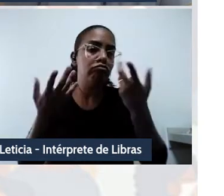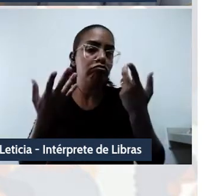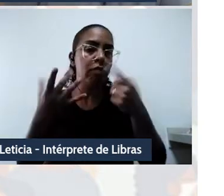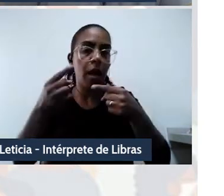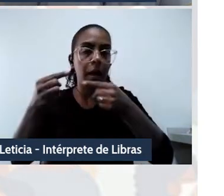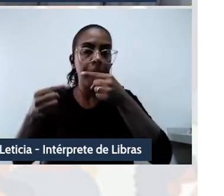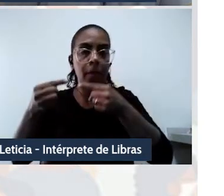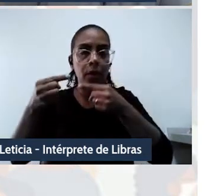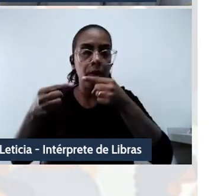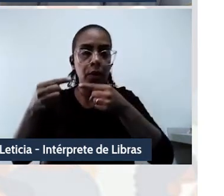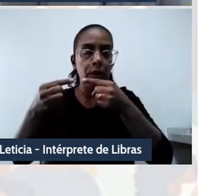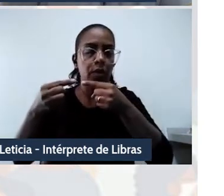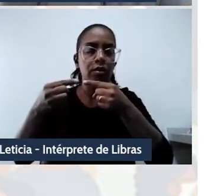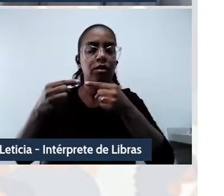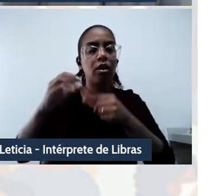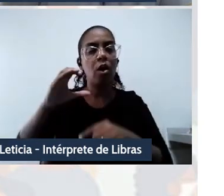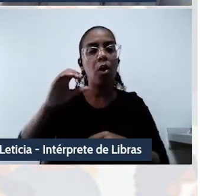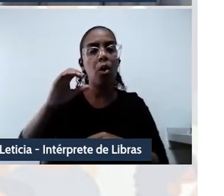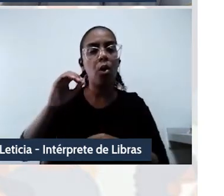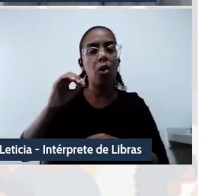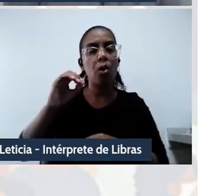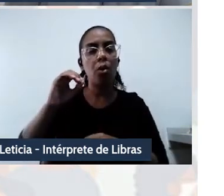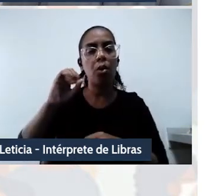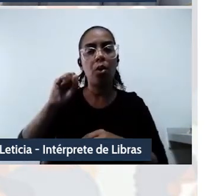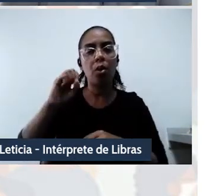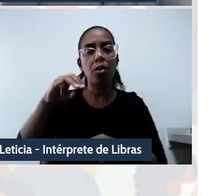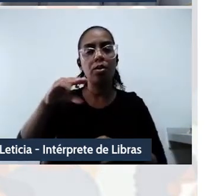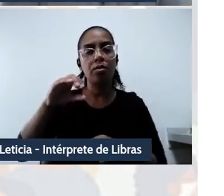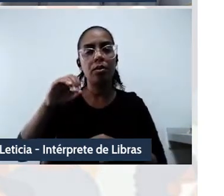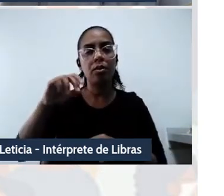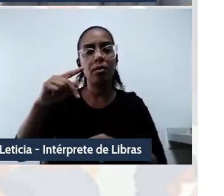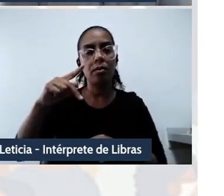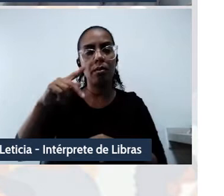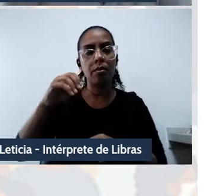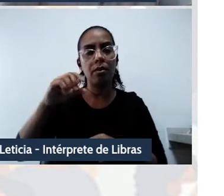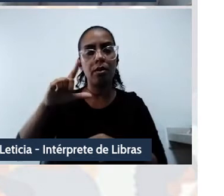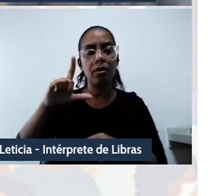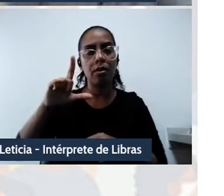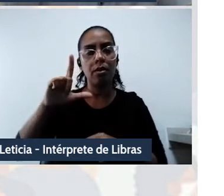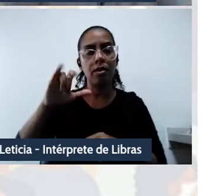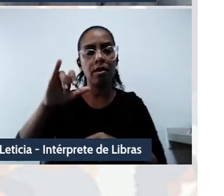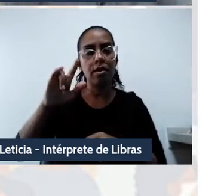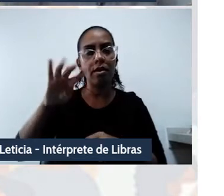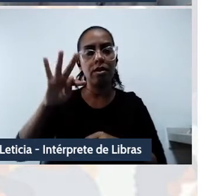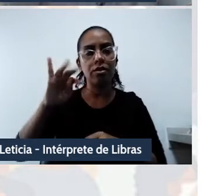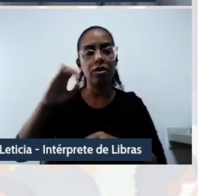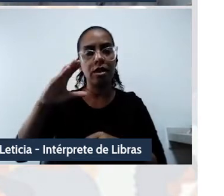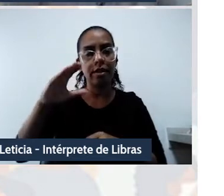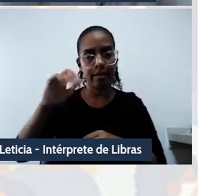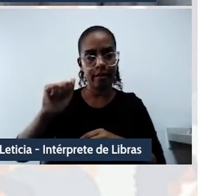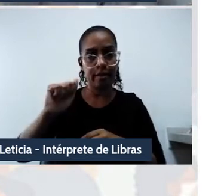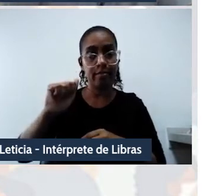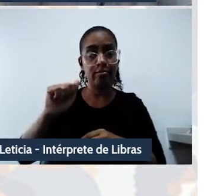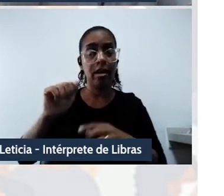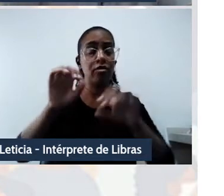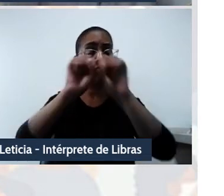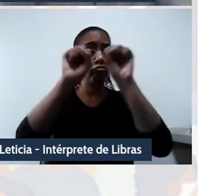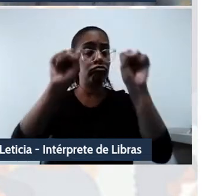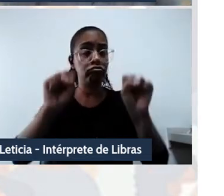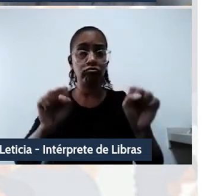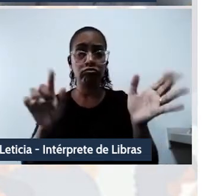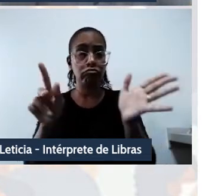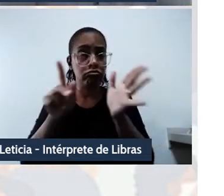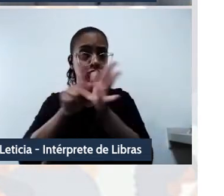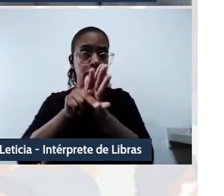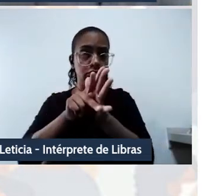americana, além de que isso serviria apenas ao aperfeiçoamento performativo do próprio sistema. Trata